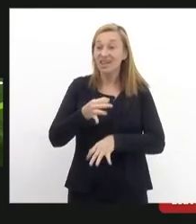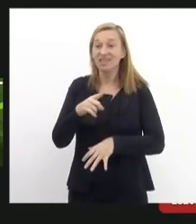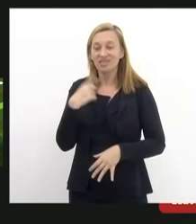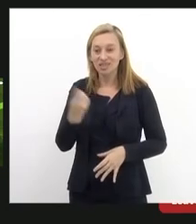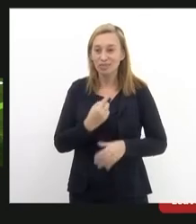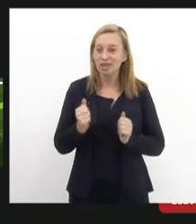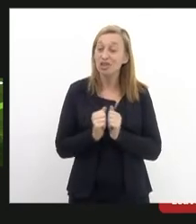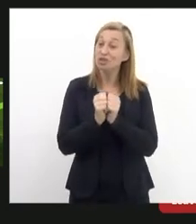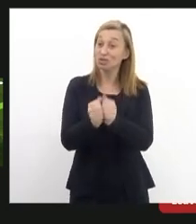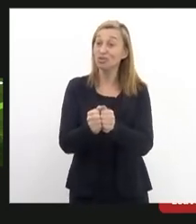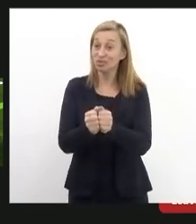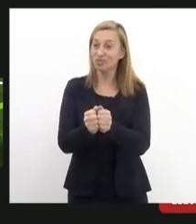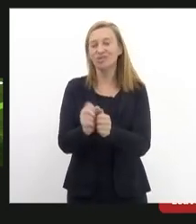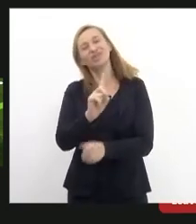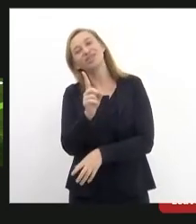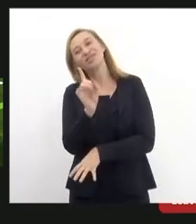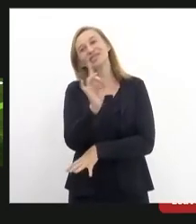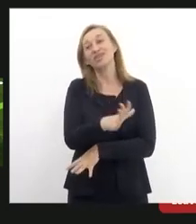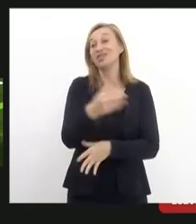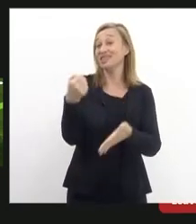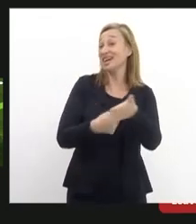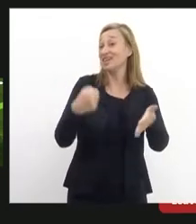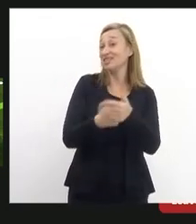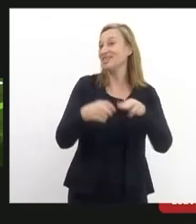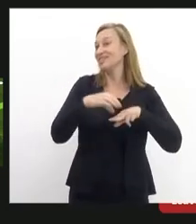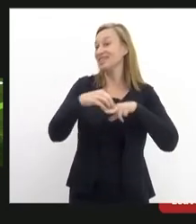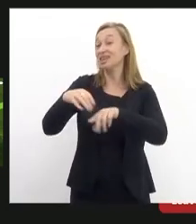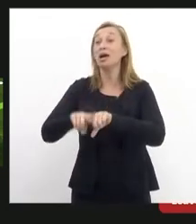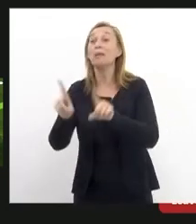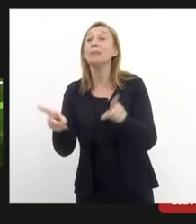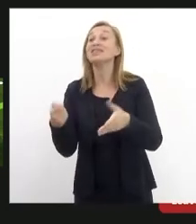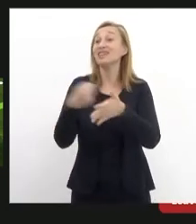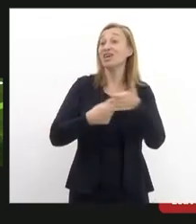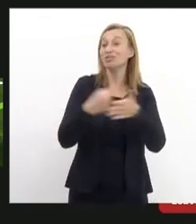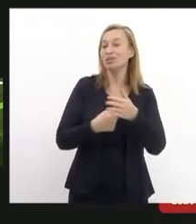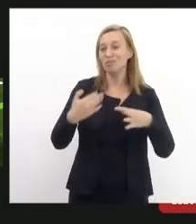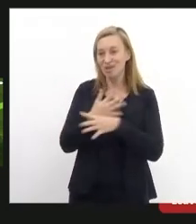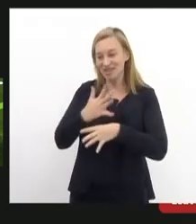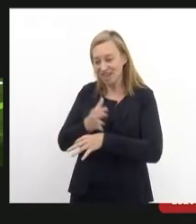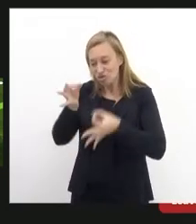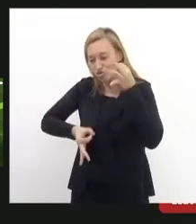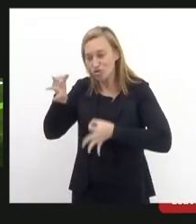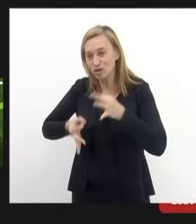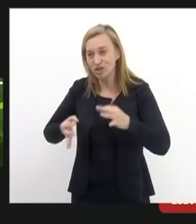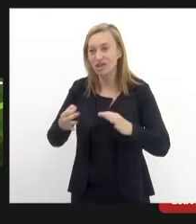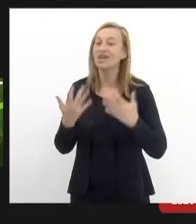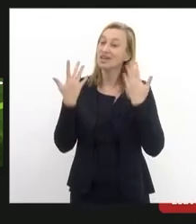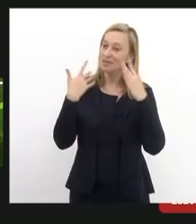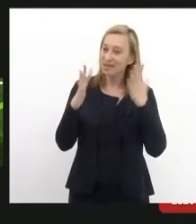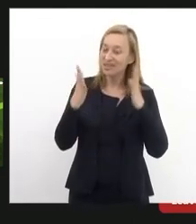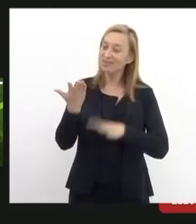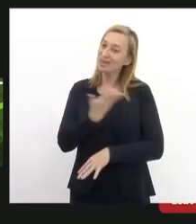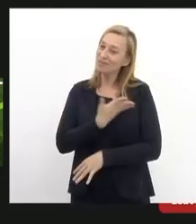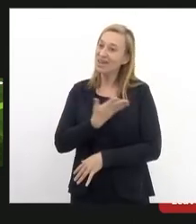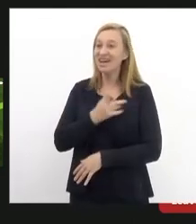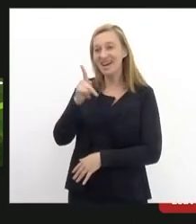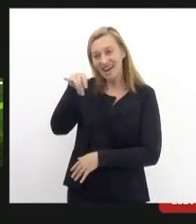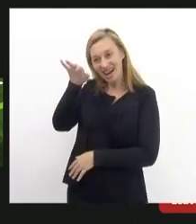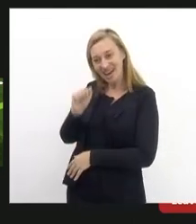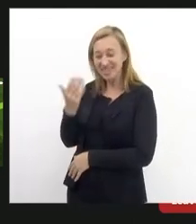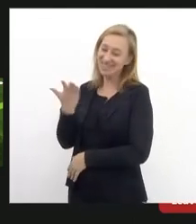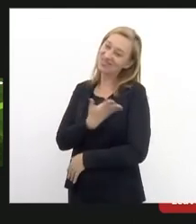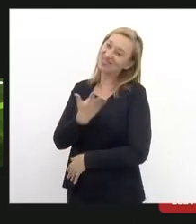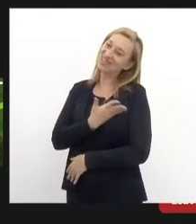alinhado não só na luta de Santa Tereza mas na luta por uma cidade justa e saudar minha querida Clácia Vieira minha